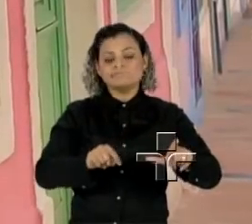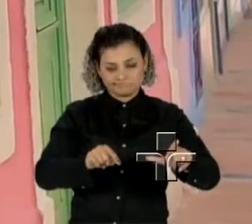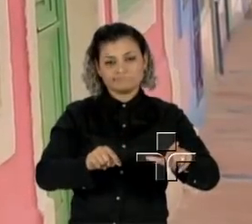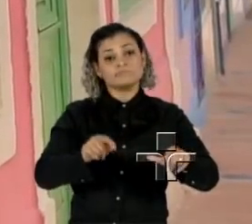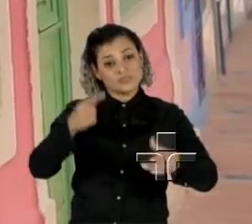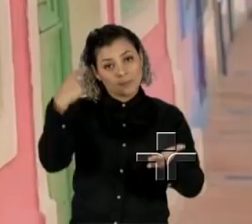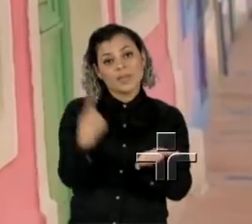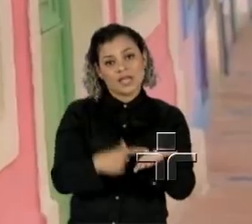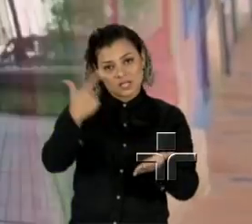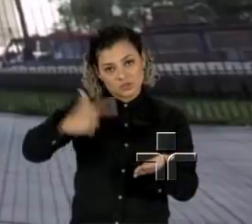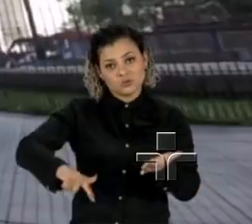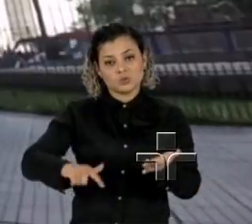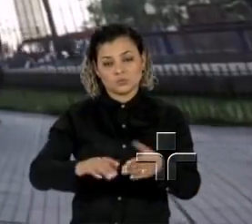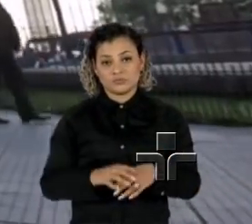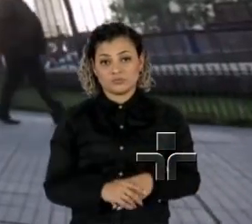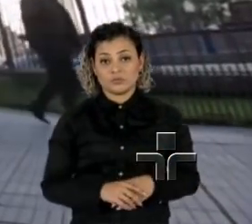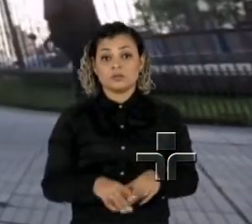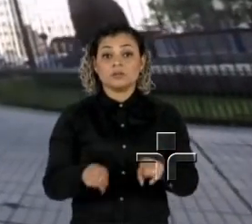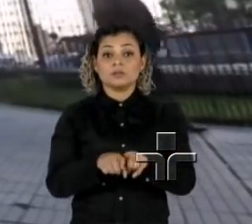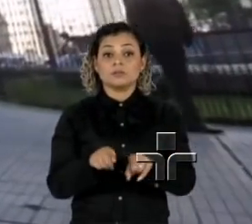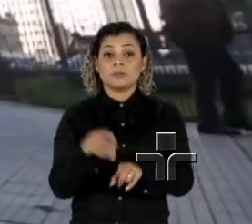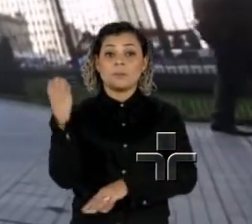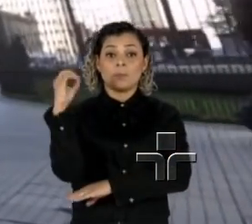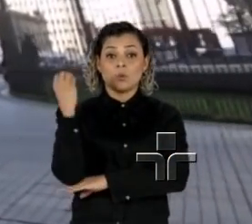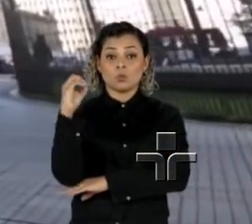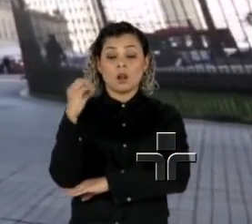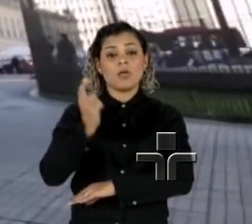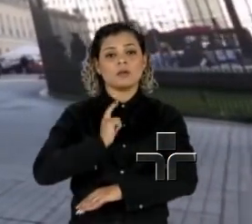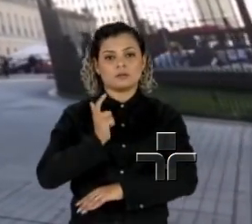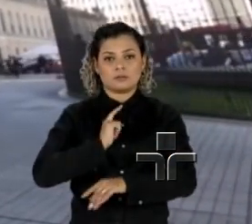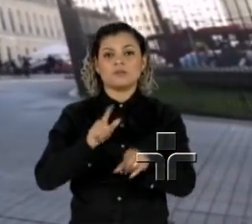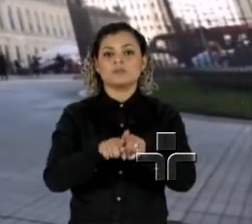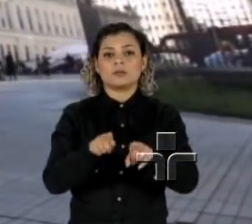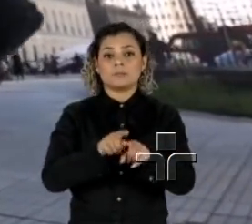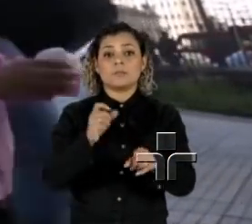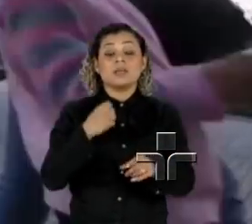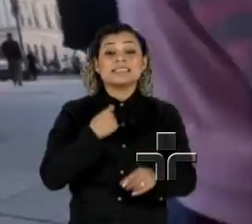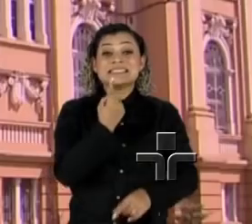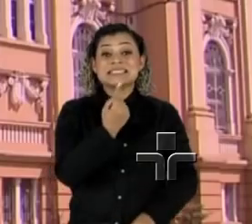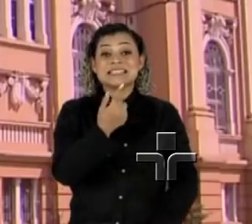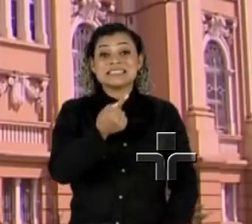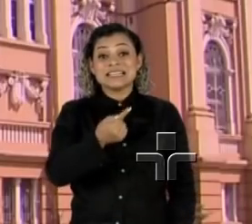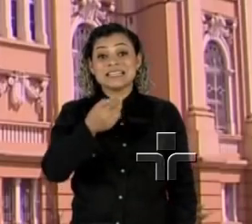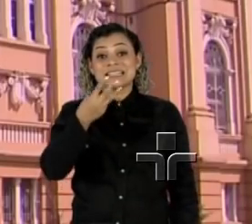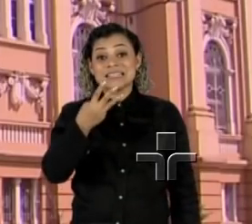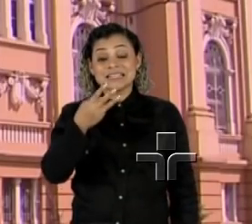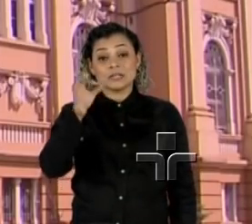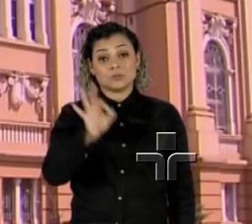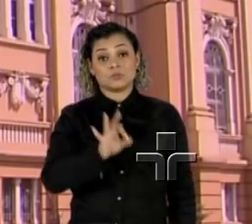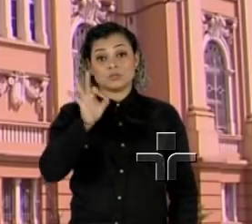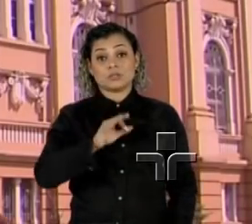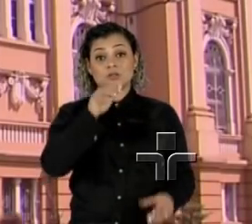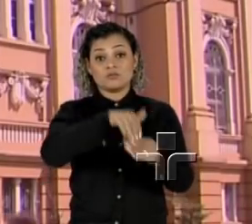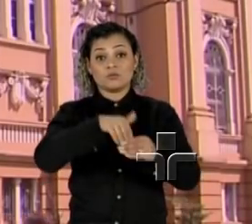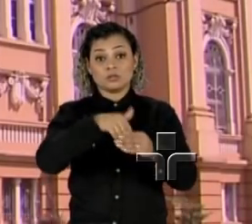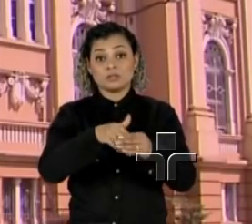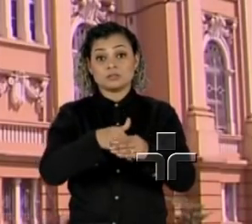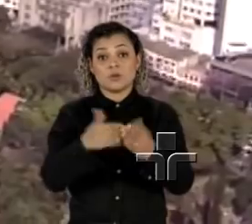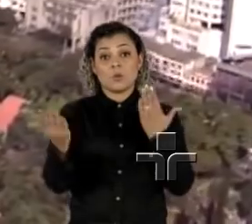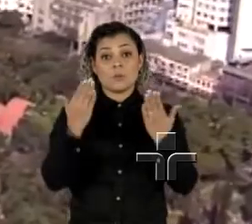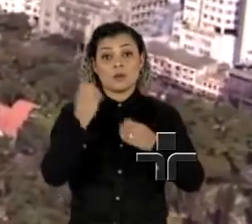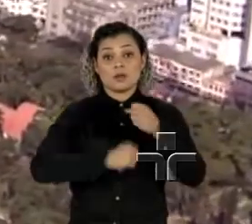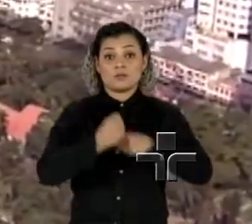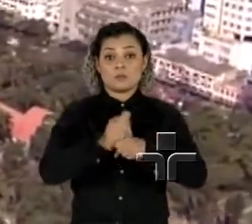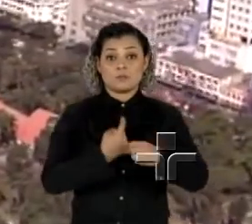data será marcada. Em Porto Alegre, o número de eleitores subiu 173% em relação ao pleito anterior.